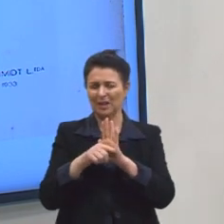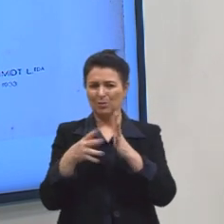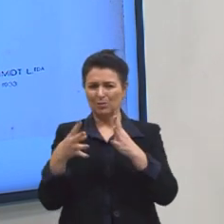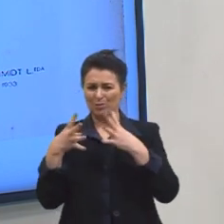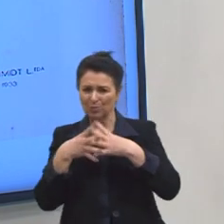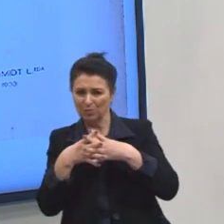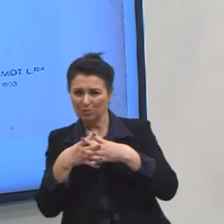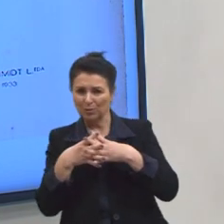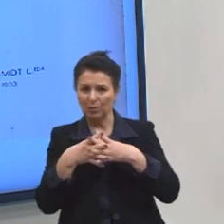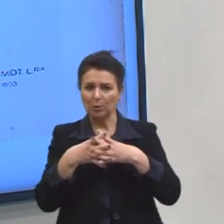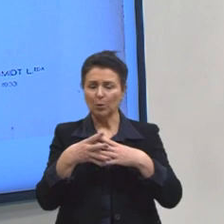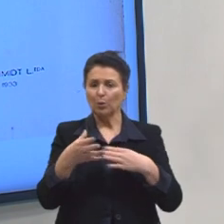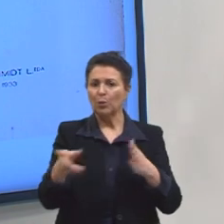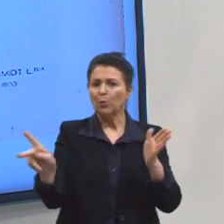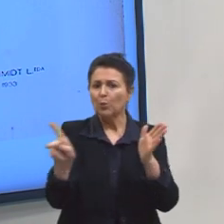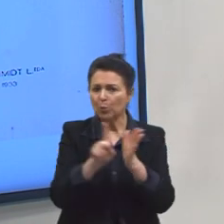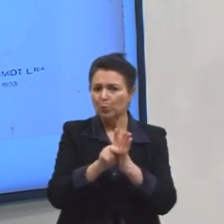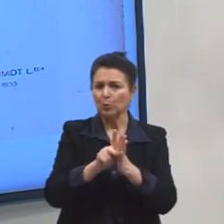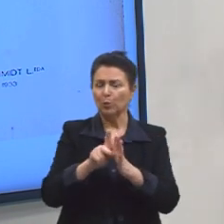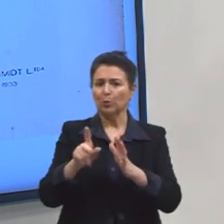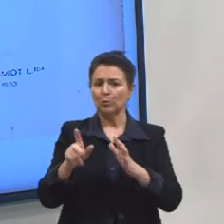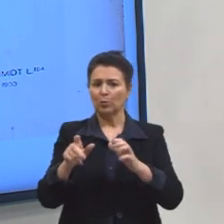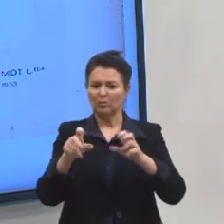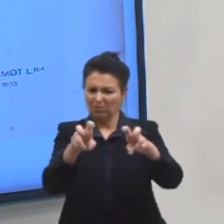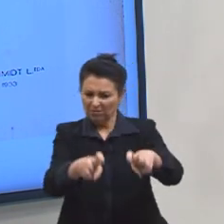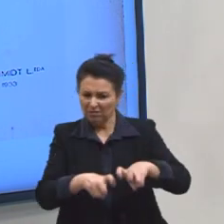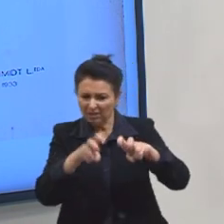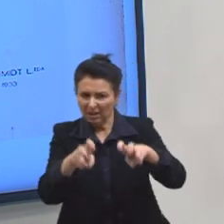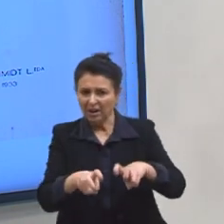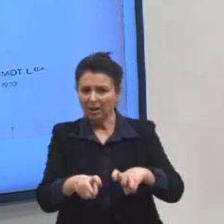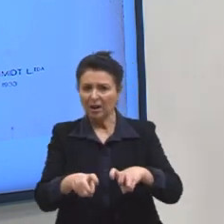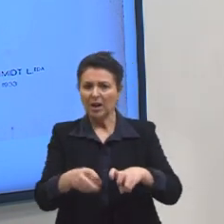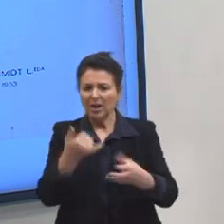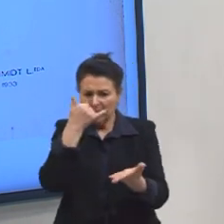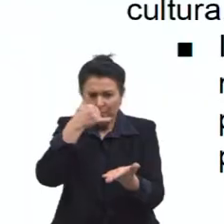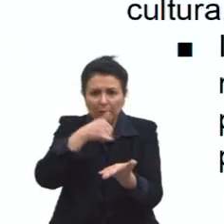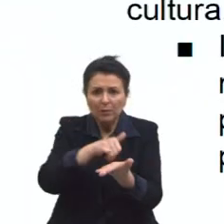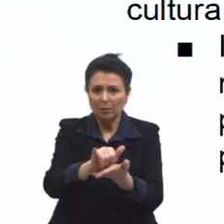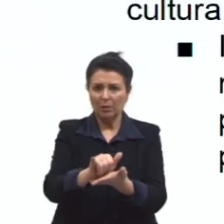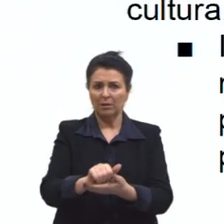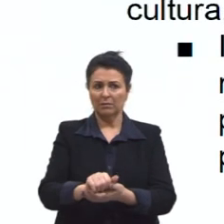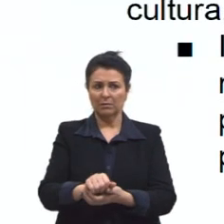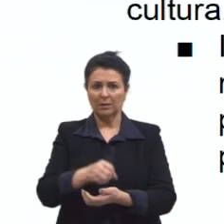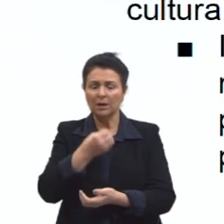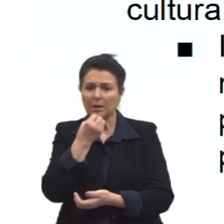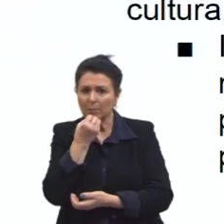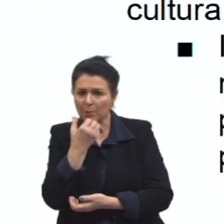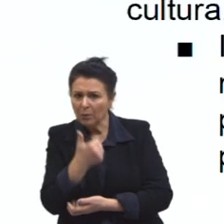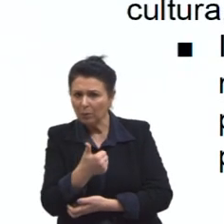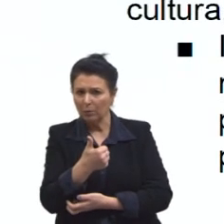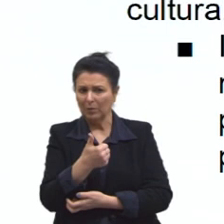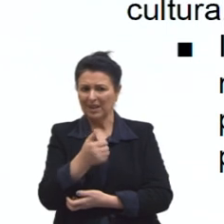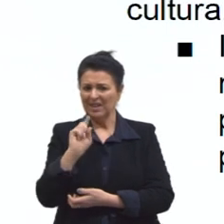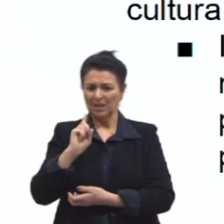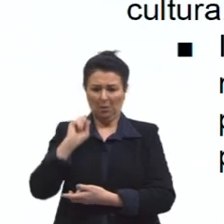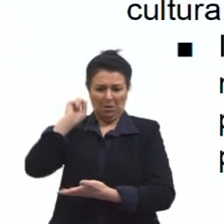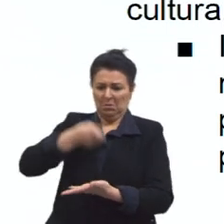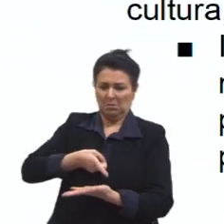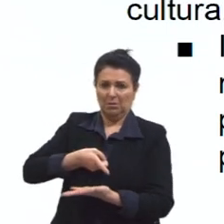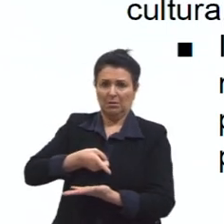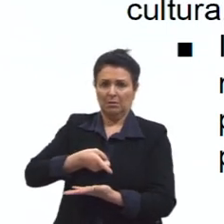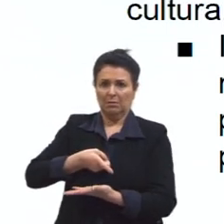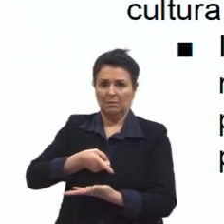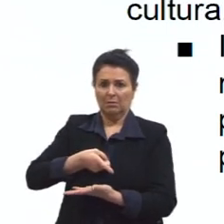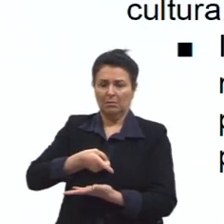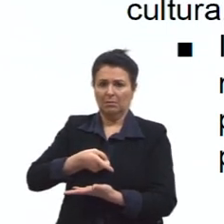de engenho, então, ele perdoava, ele era bom, ele não era um cara tão autoritário. E, de novo, aqui eu vou questionar,